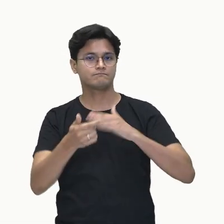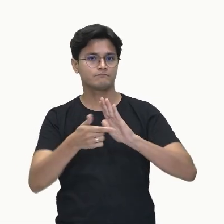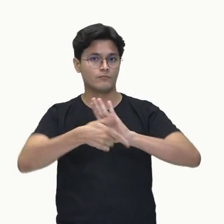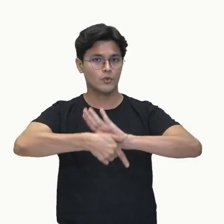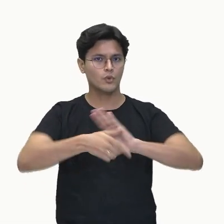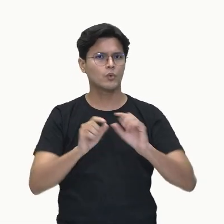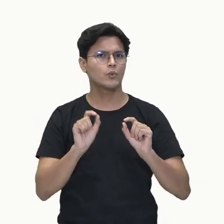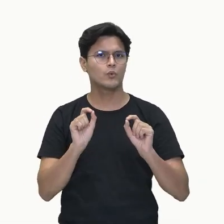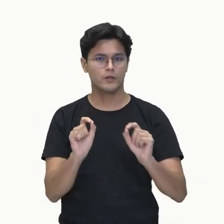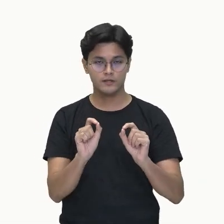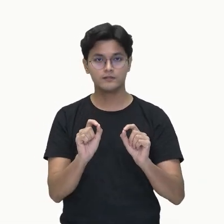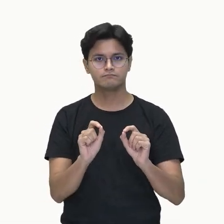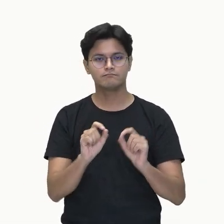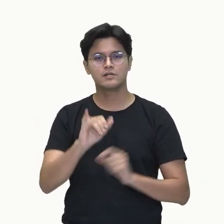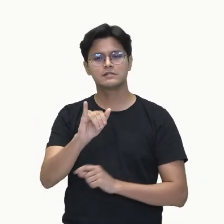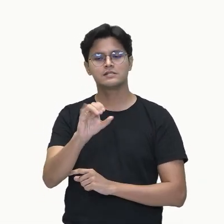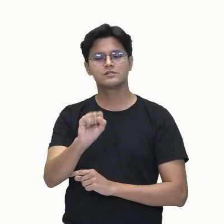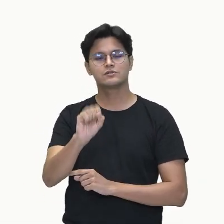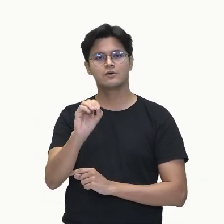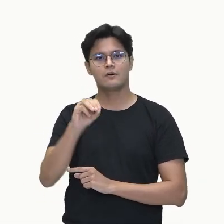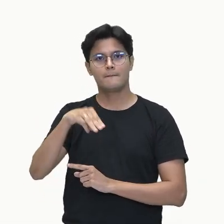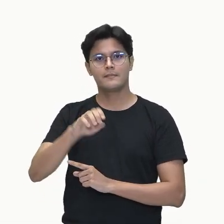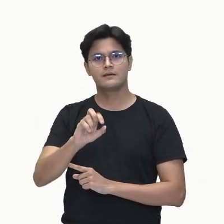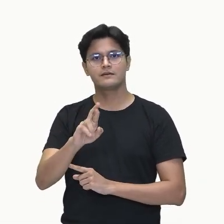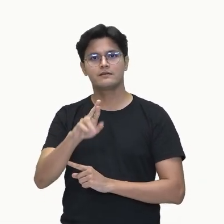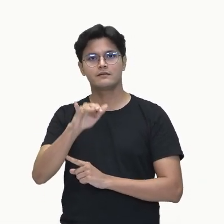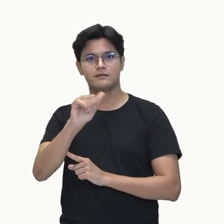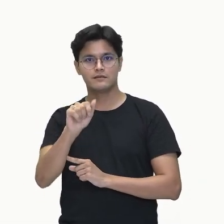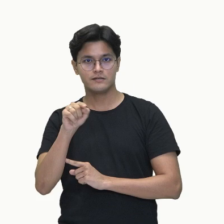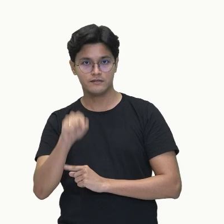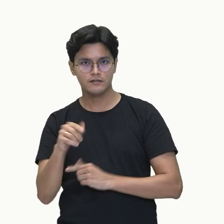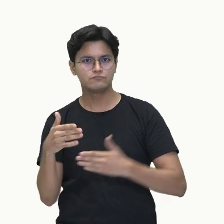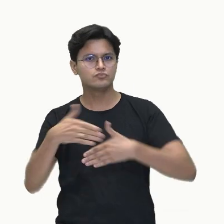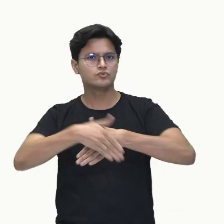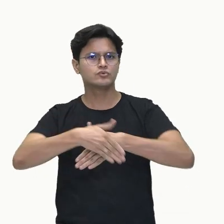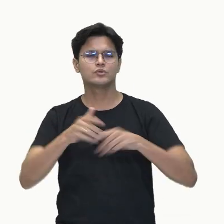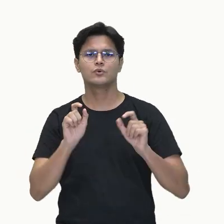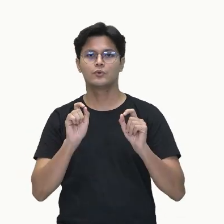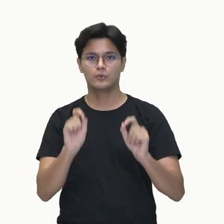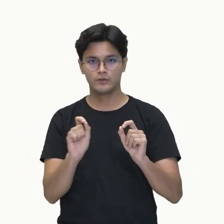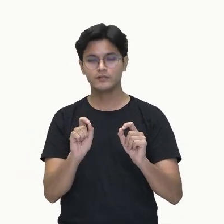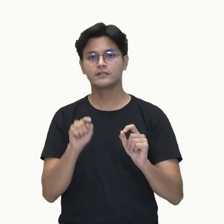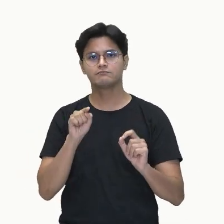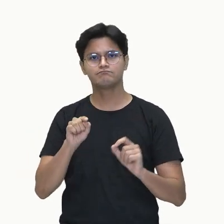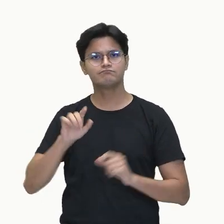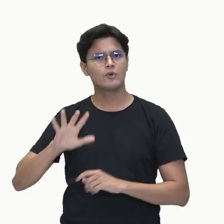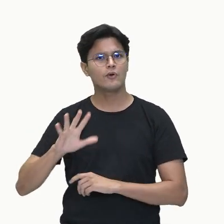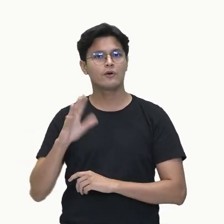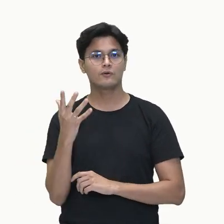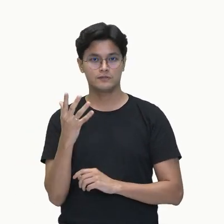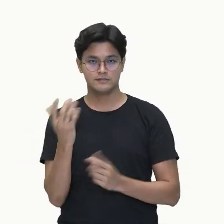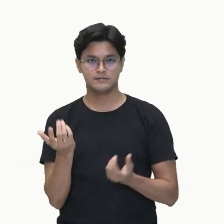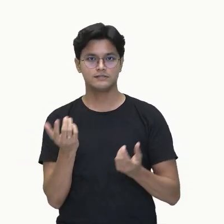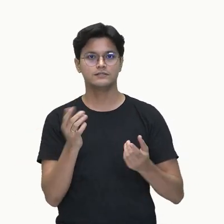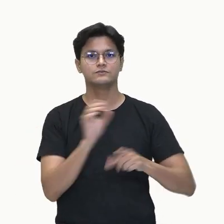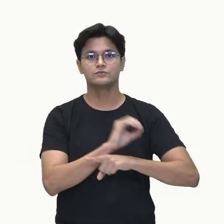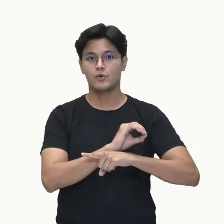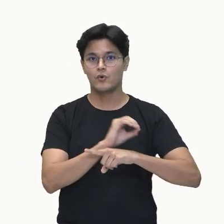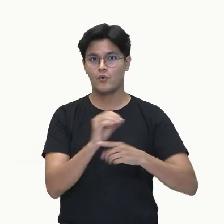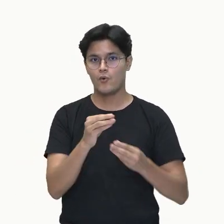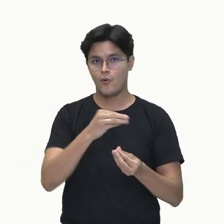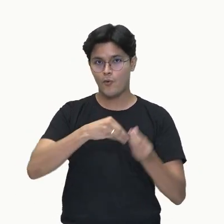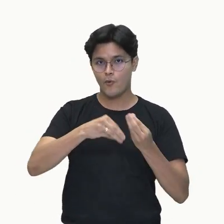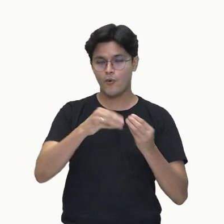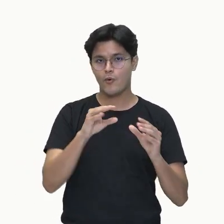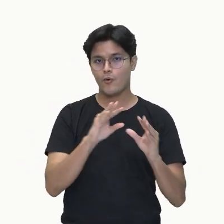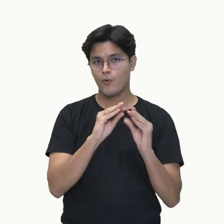fenômeno que vai ocorrer com compostos orgânicos que têm